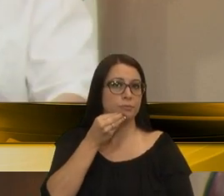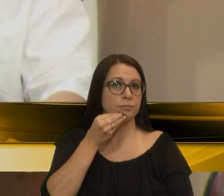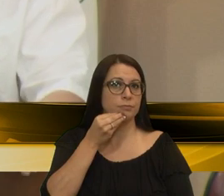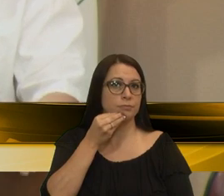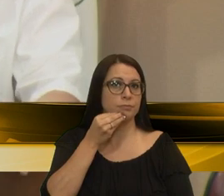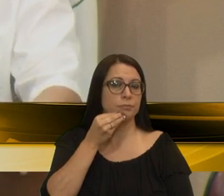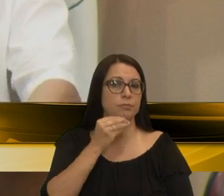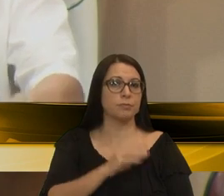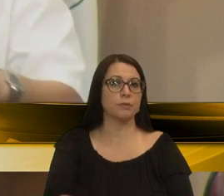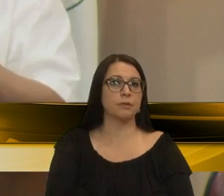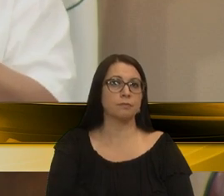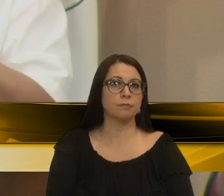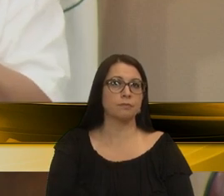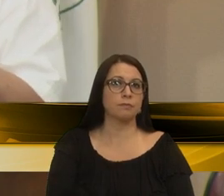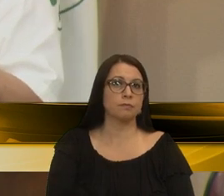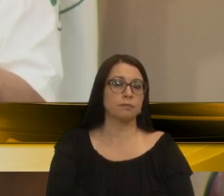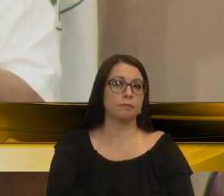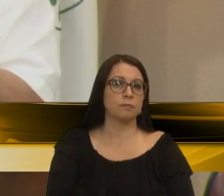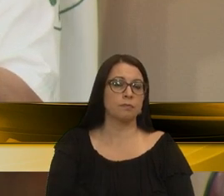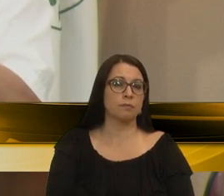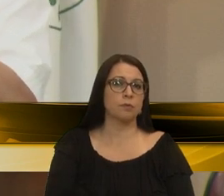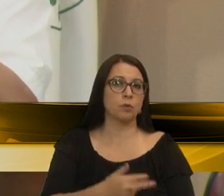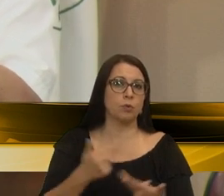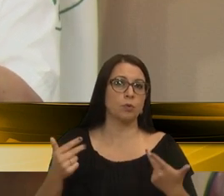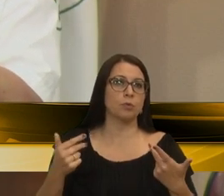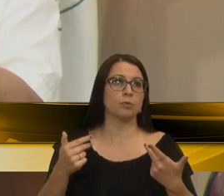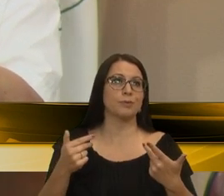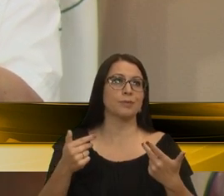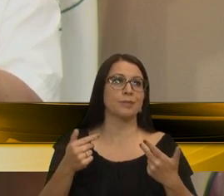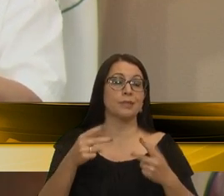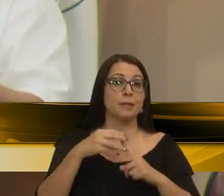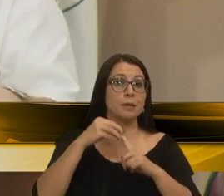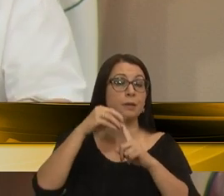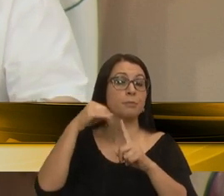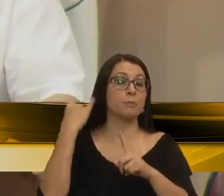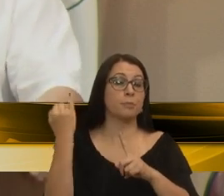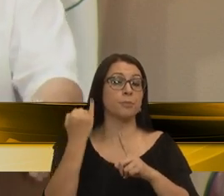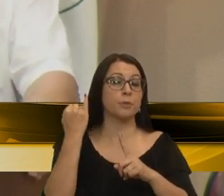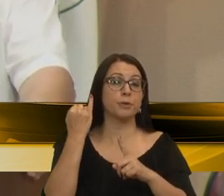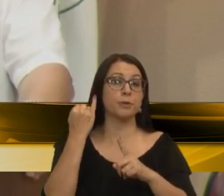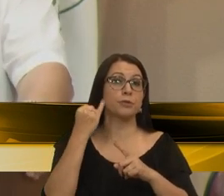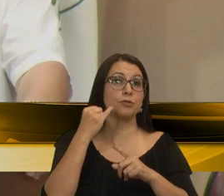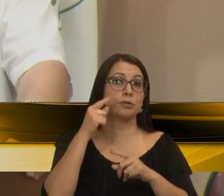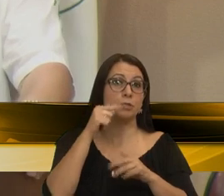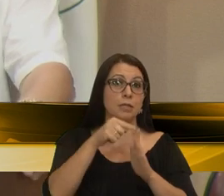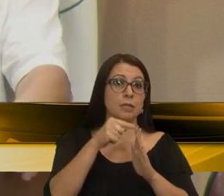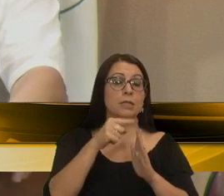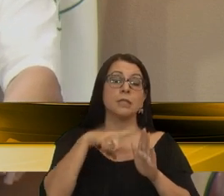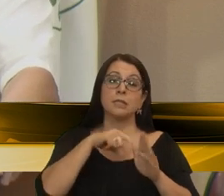sobre questões cruciais que estão propostas ali e que alteram